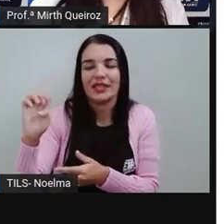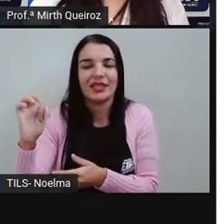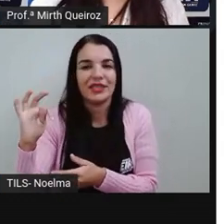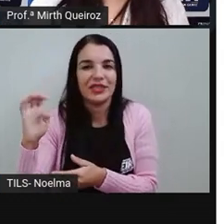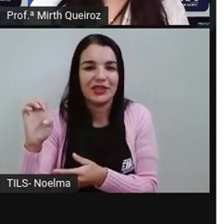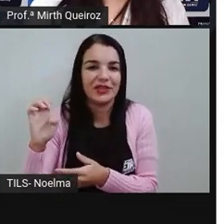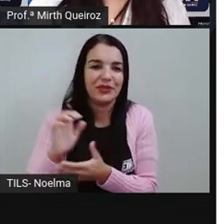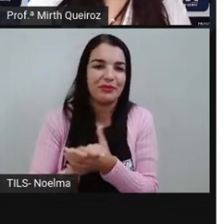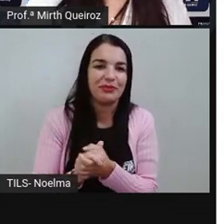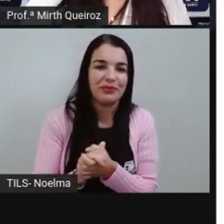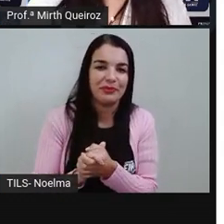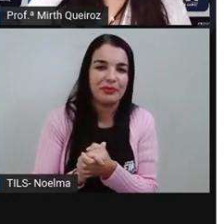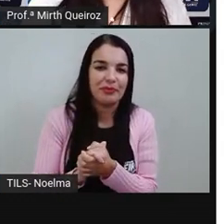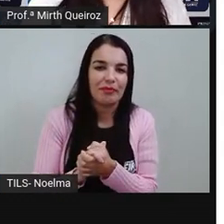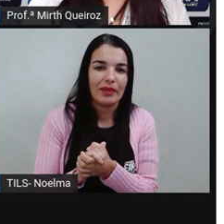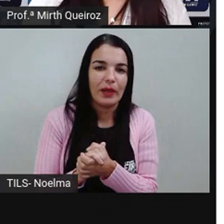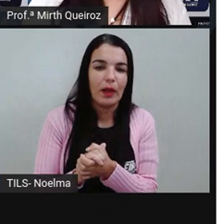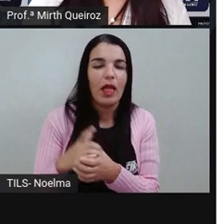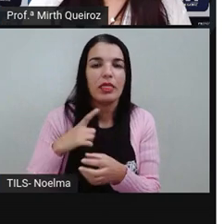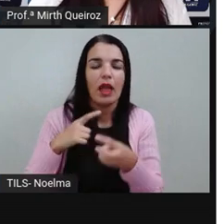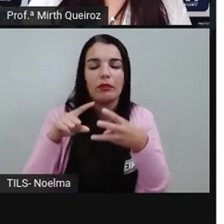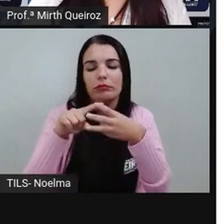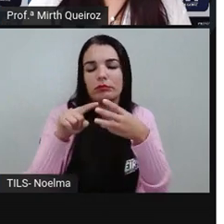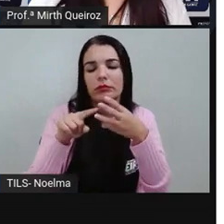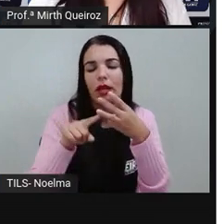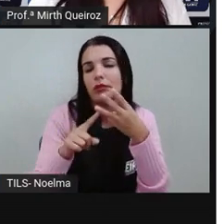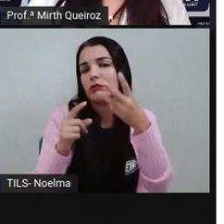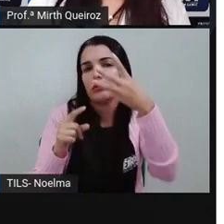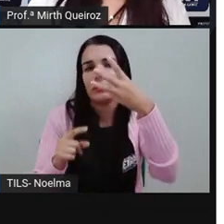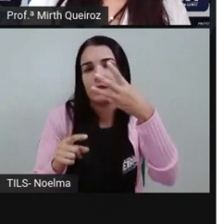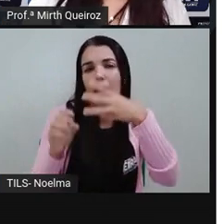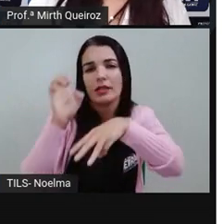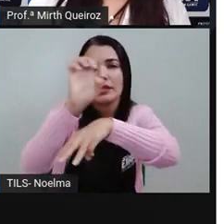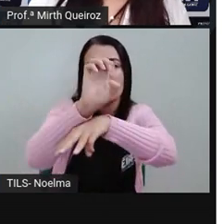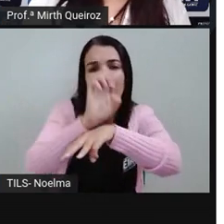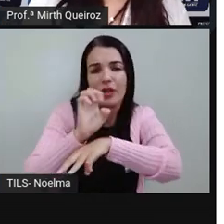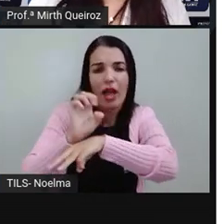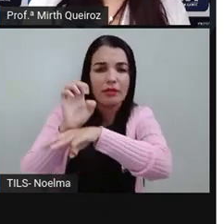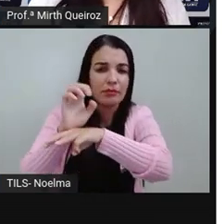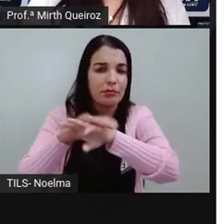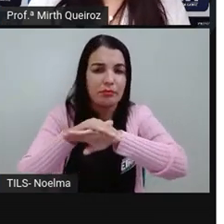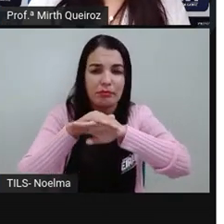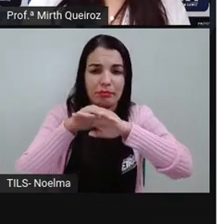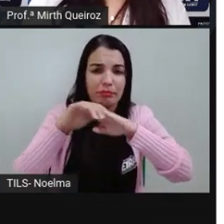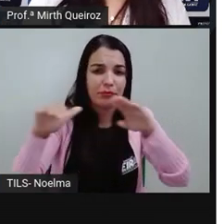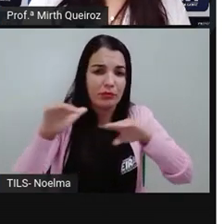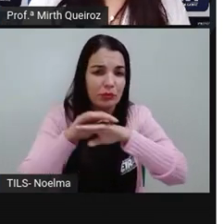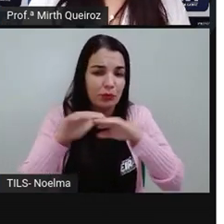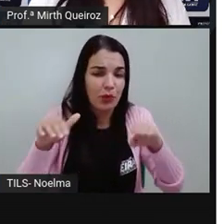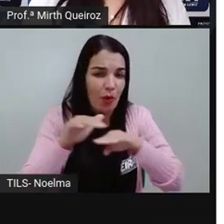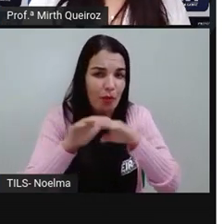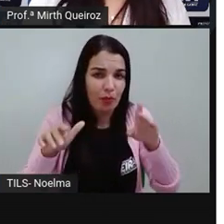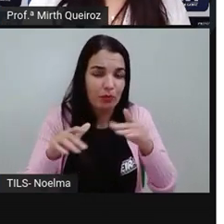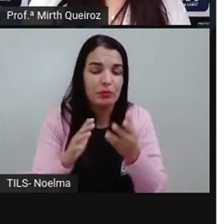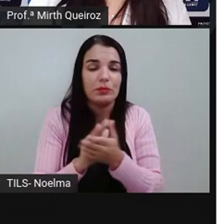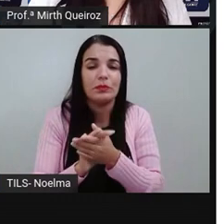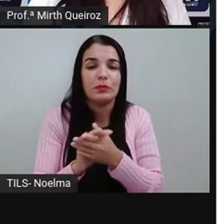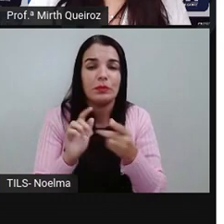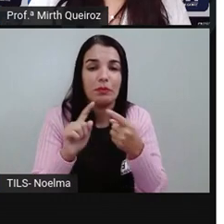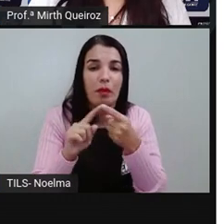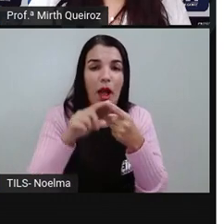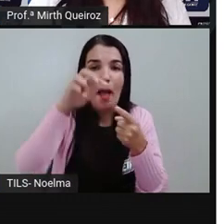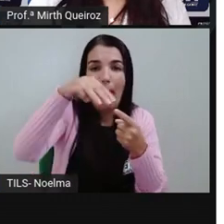-oeste. Que vai contar aí somente com três estados brasileiros. Quais são eles?